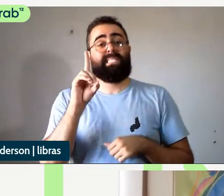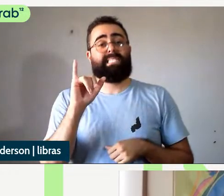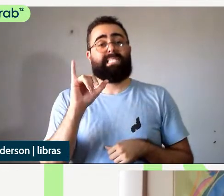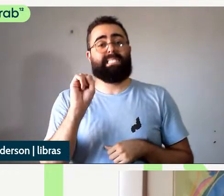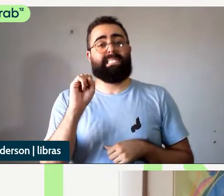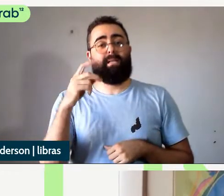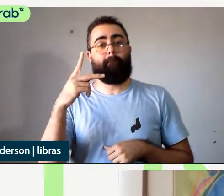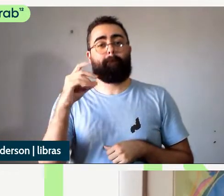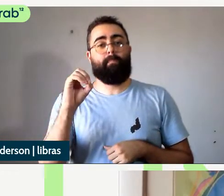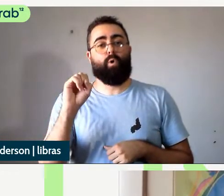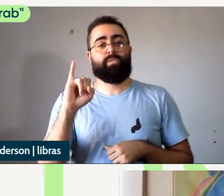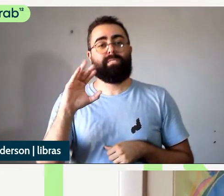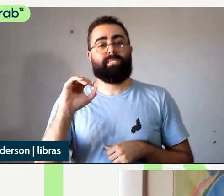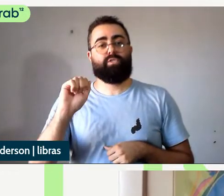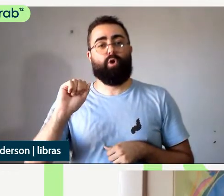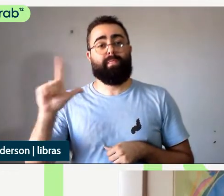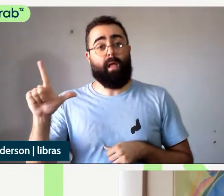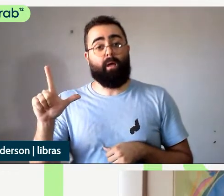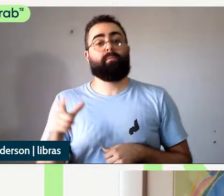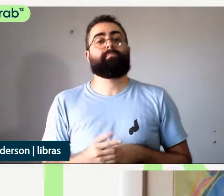Bruna fica à vontade então